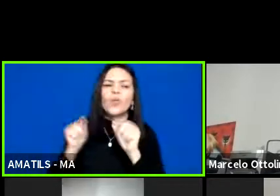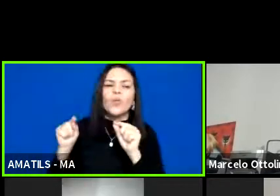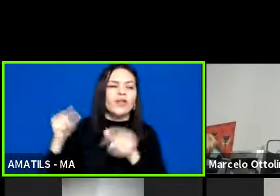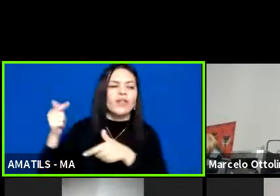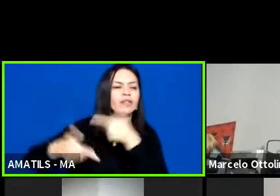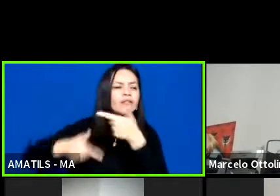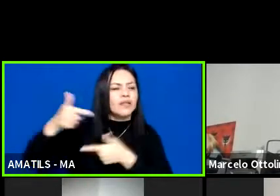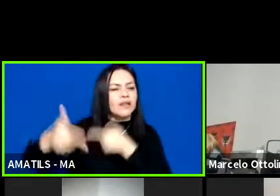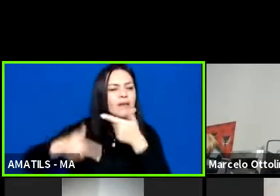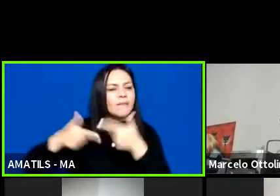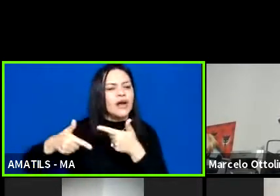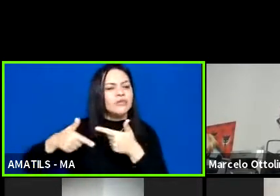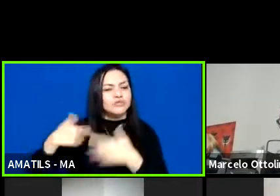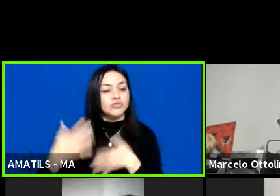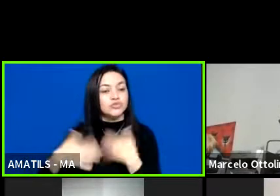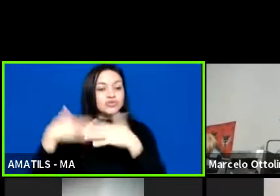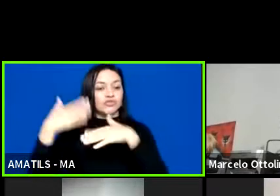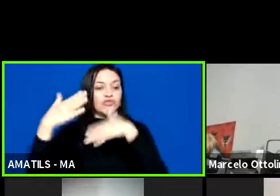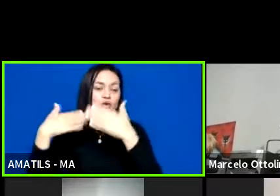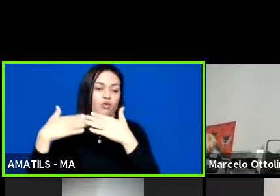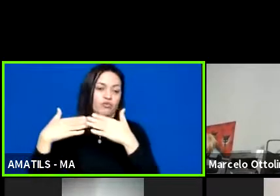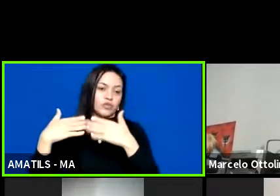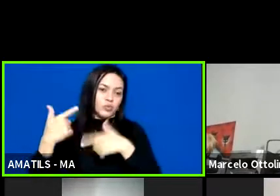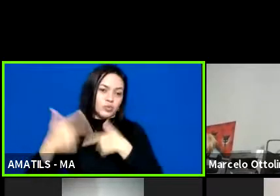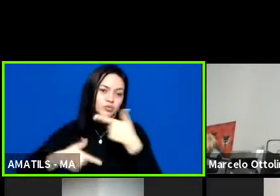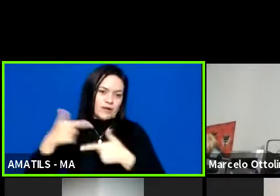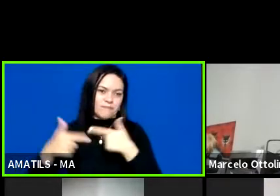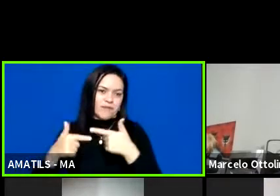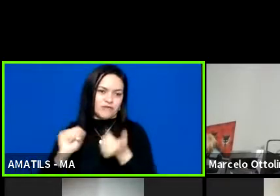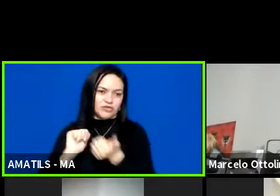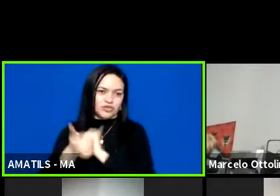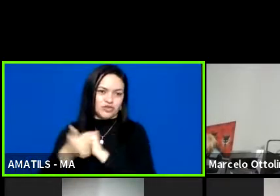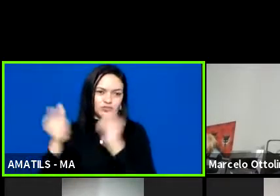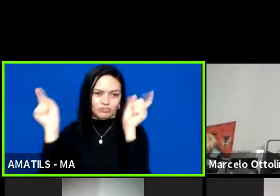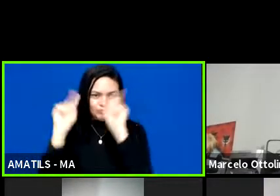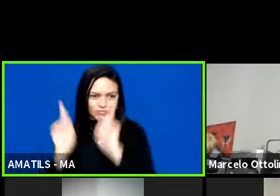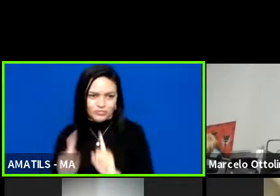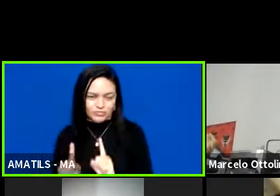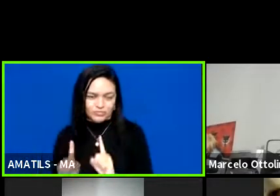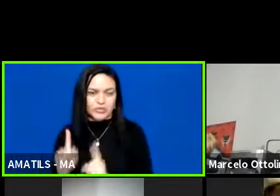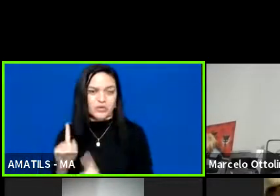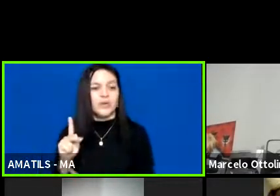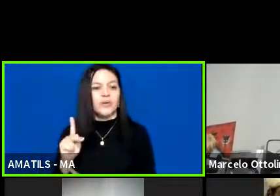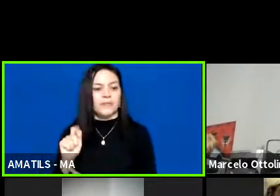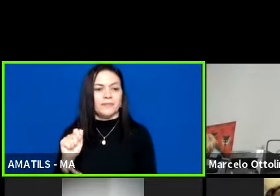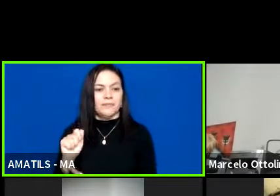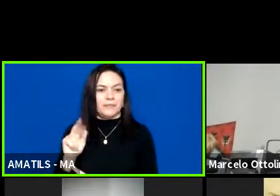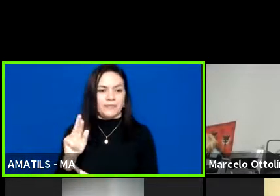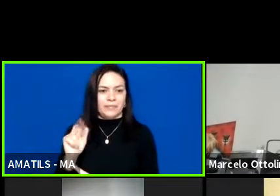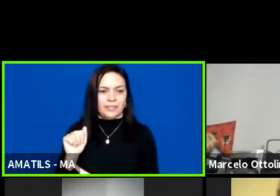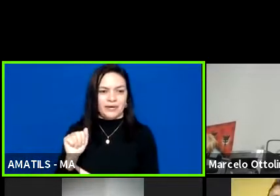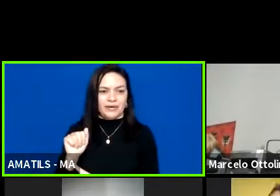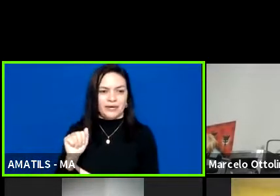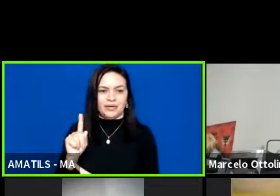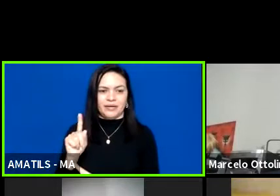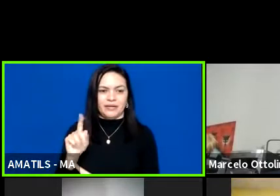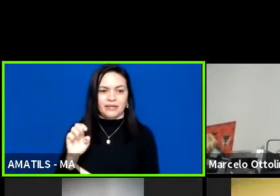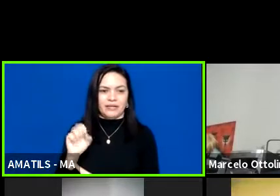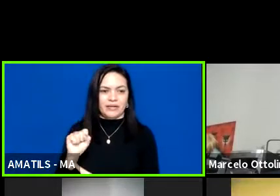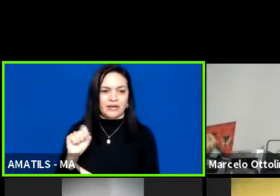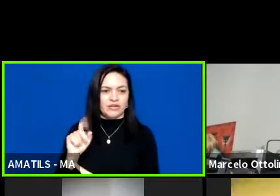paradisporto, que é o João Batista, beleza? E após, a gente já vai ouvir o nosso palestrante. Então, as falas são